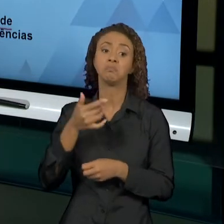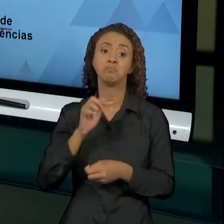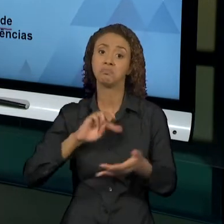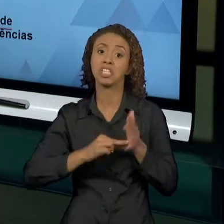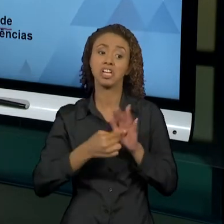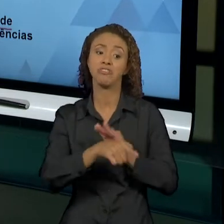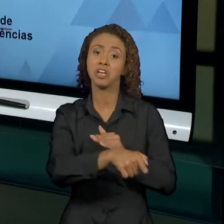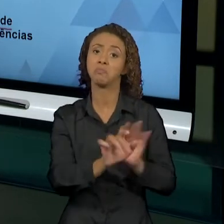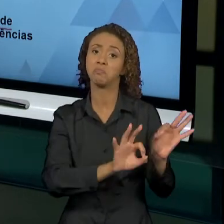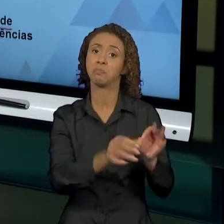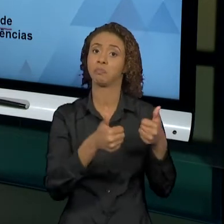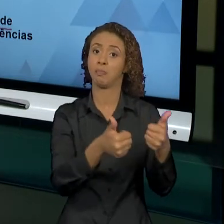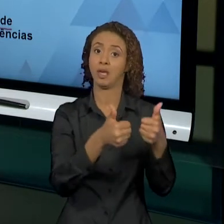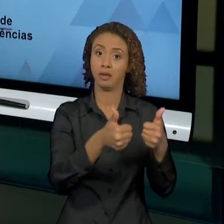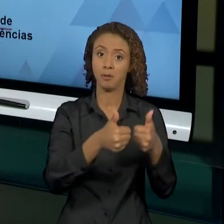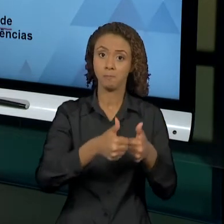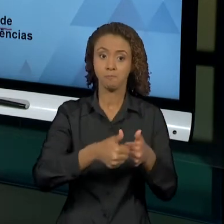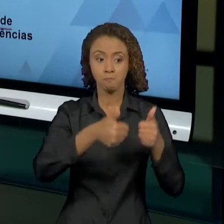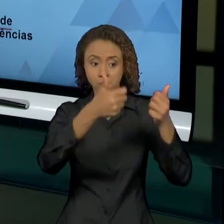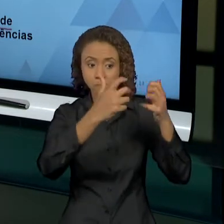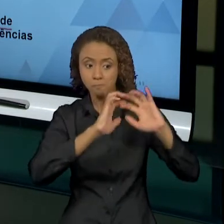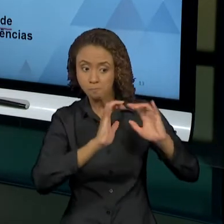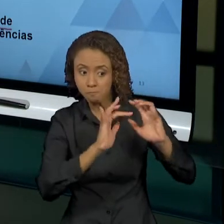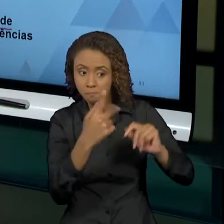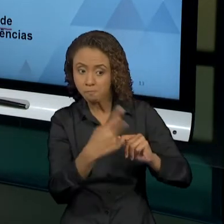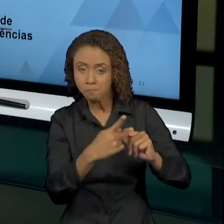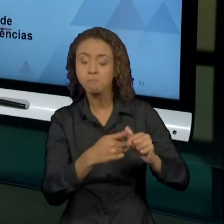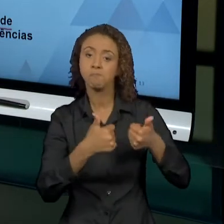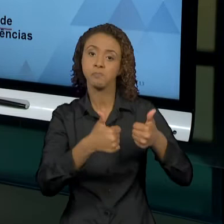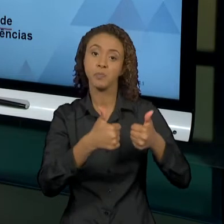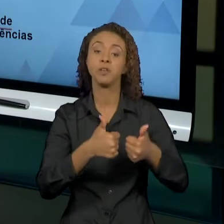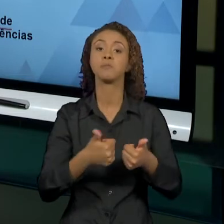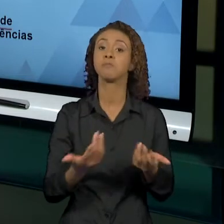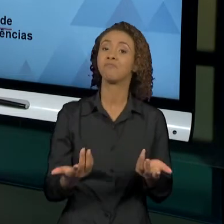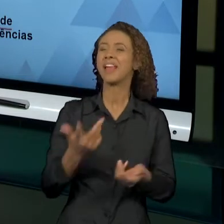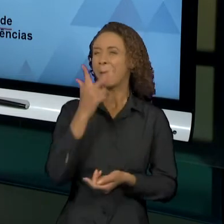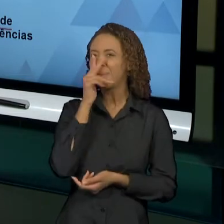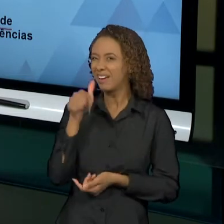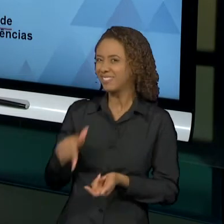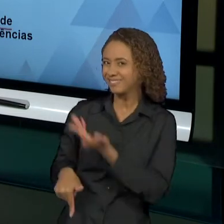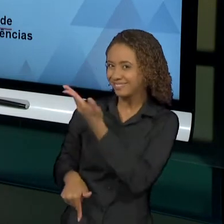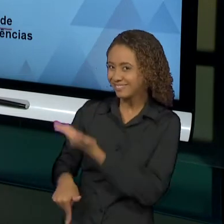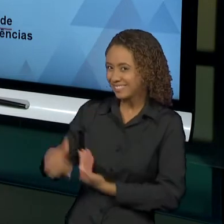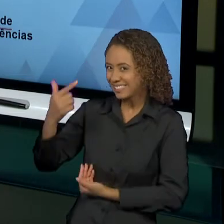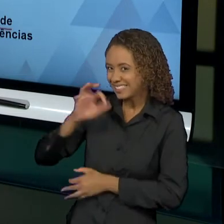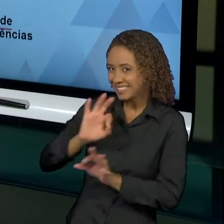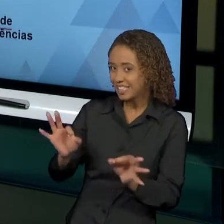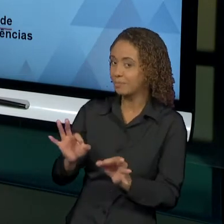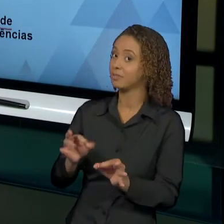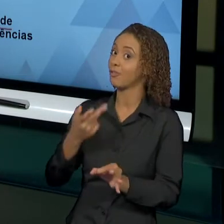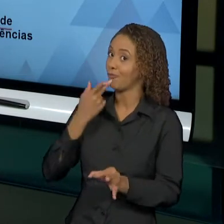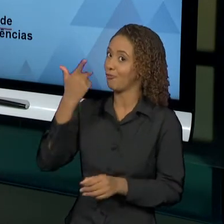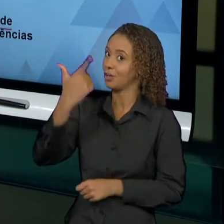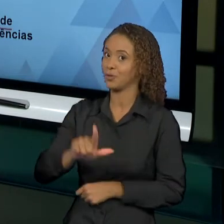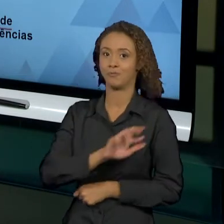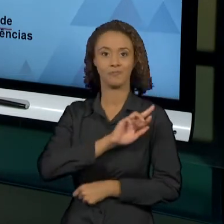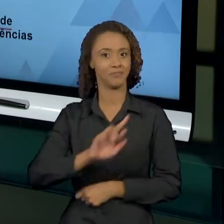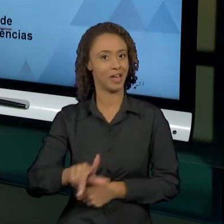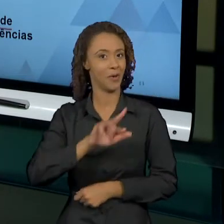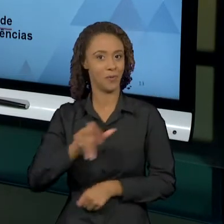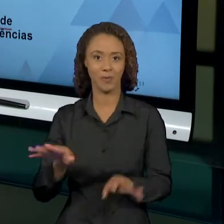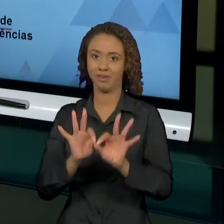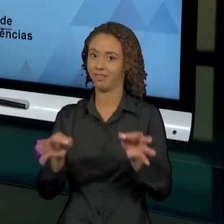sendo bem elaborado, tá? Então, aparentemente, é algo simples, mas, novamente, não é, tá? A gente só está aqui